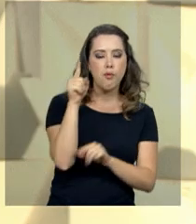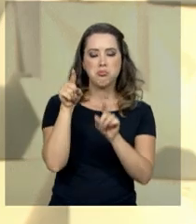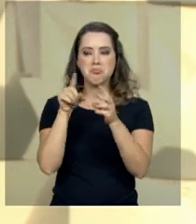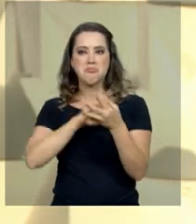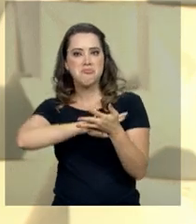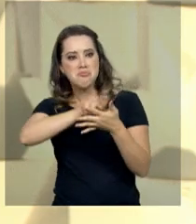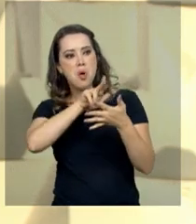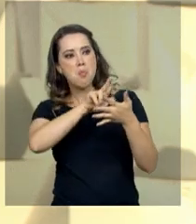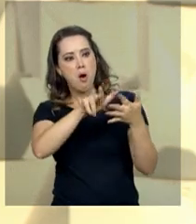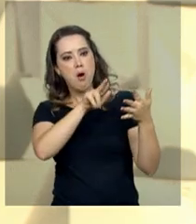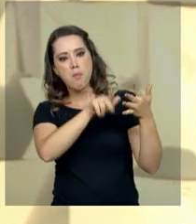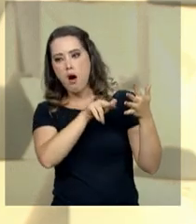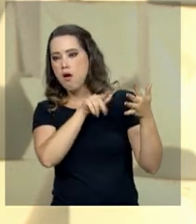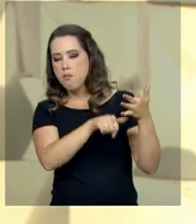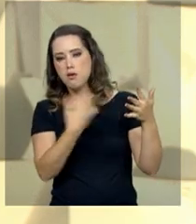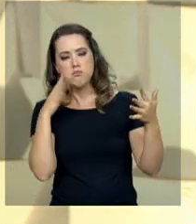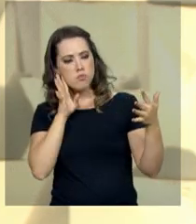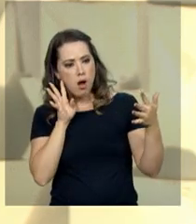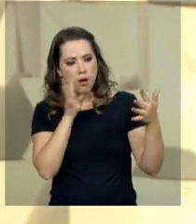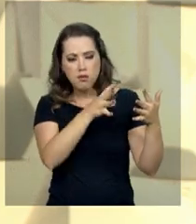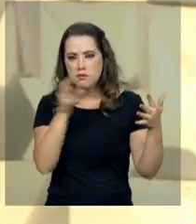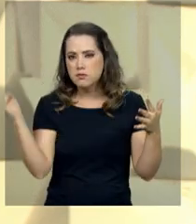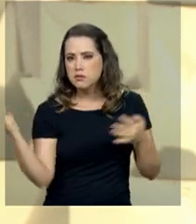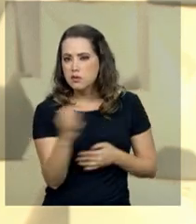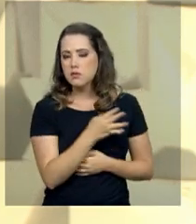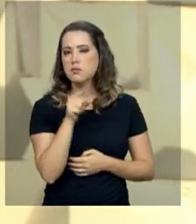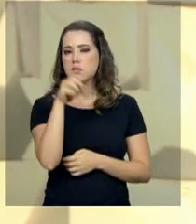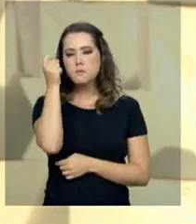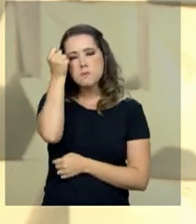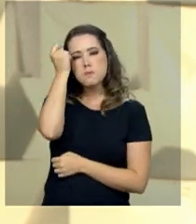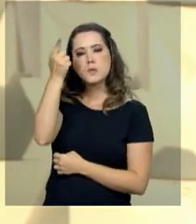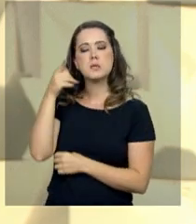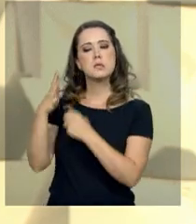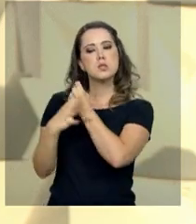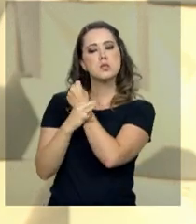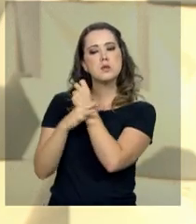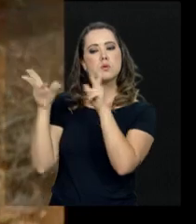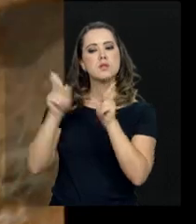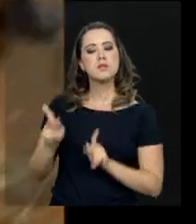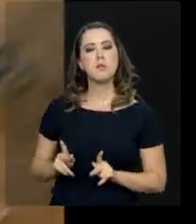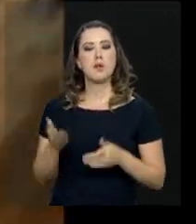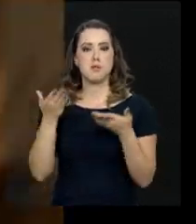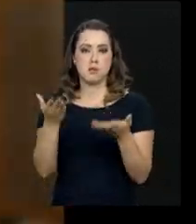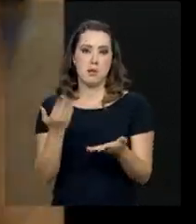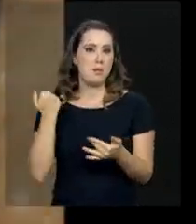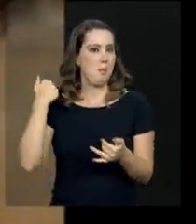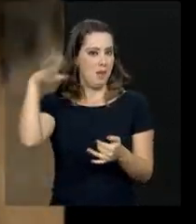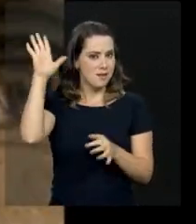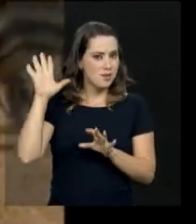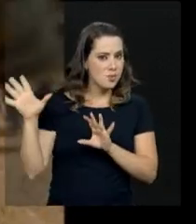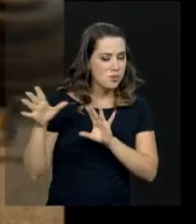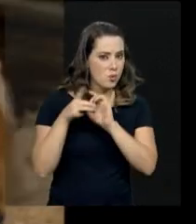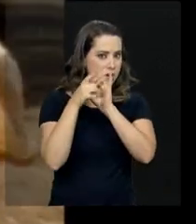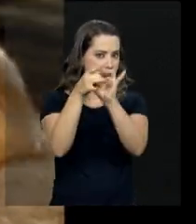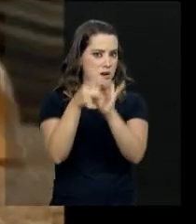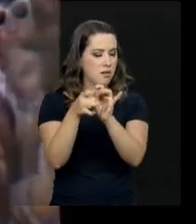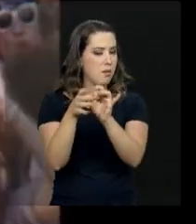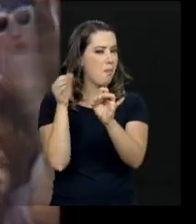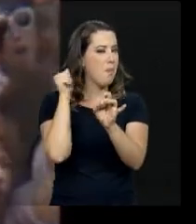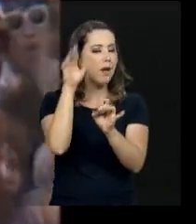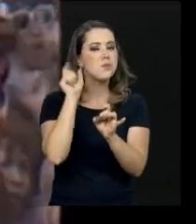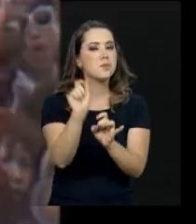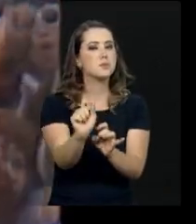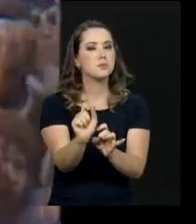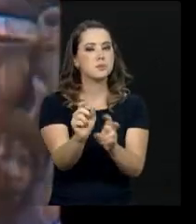E isso foi dando uma visão totalmente nova sobre a ideia de segurança e paz. Muito mais vinculada